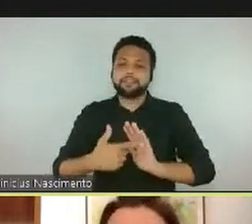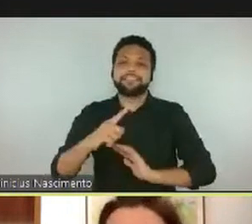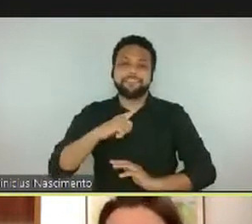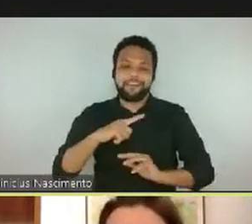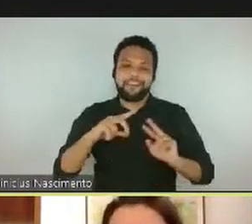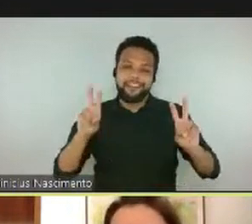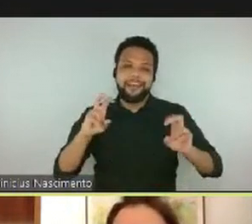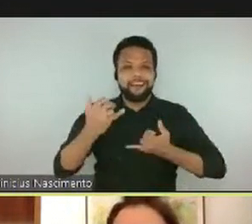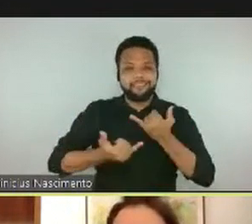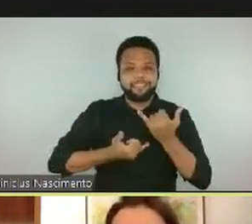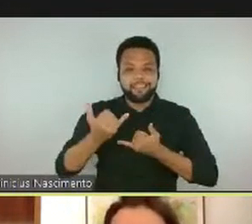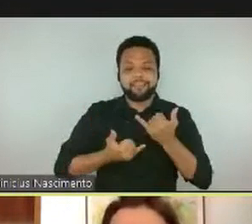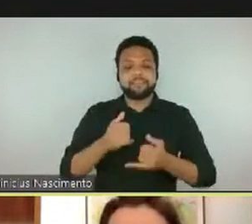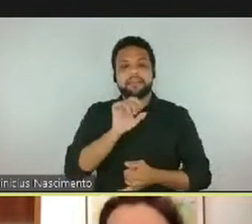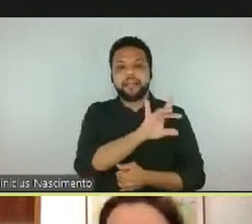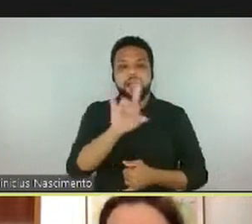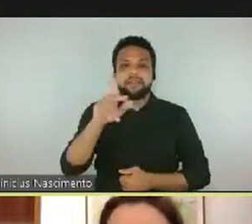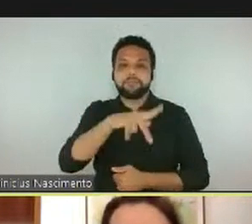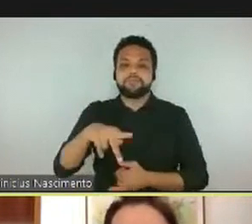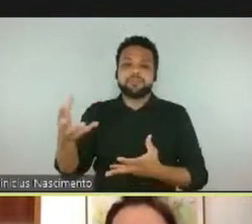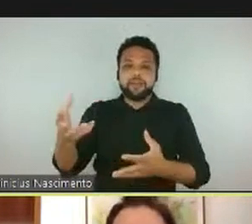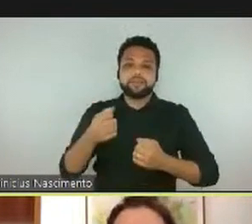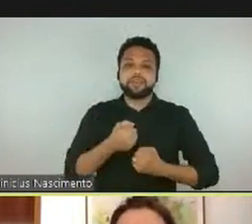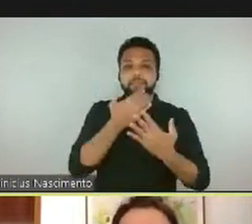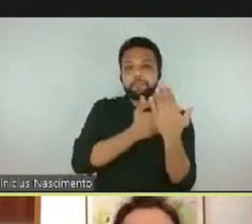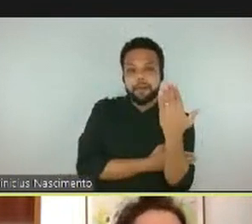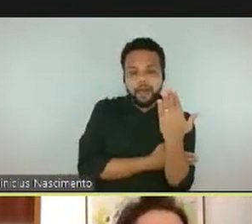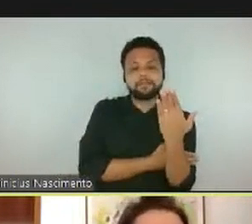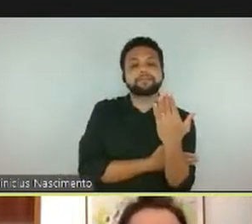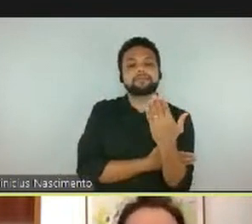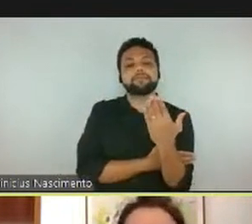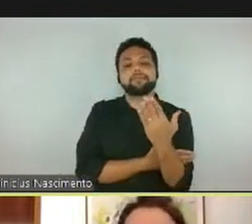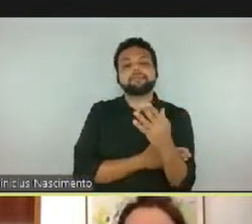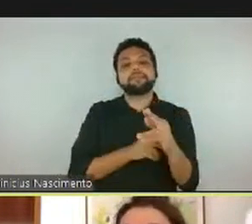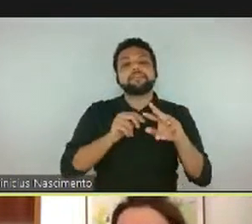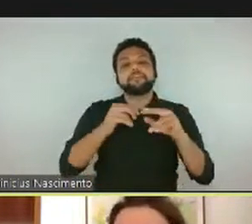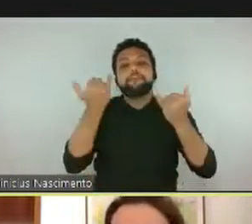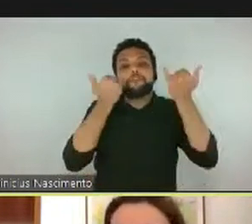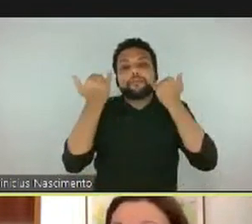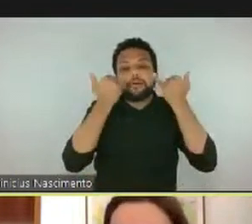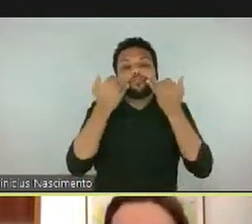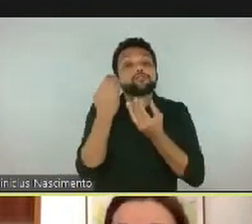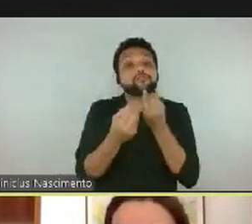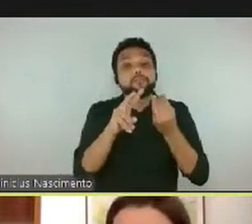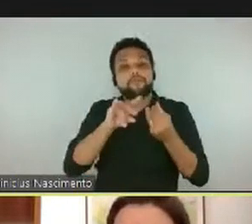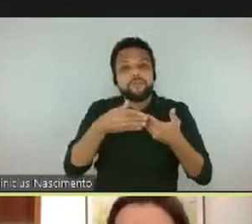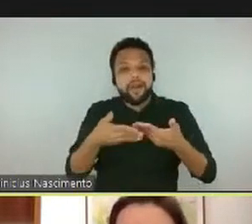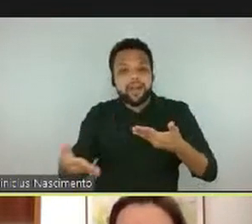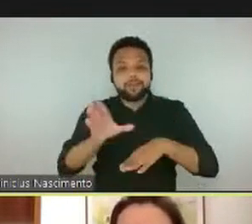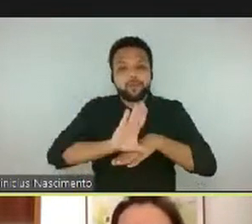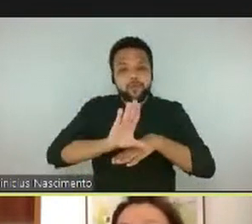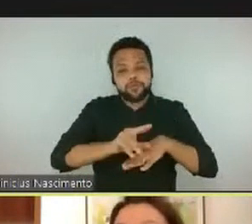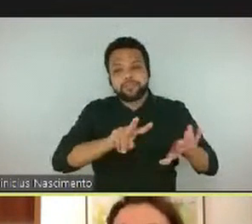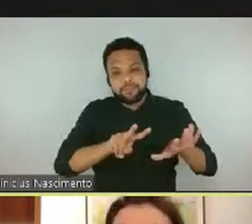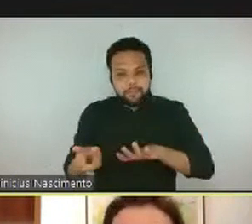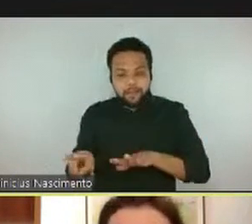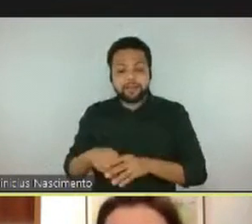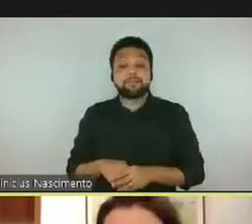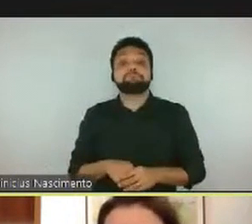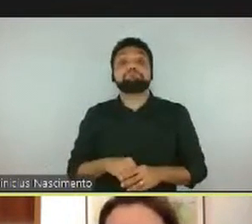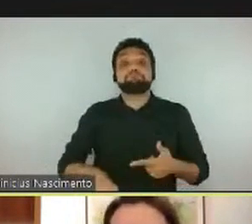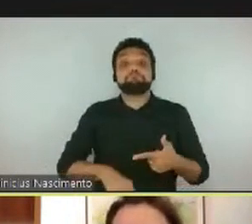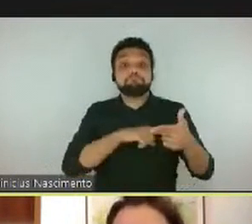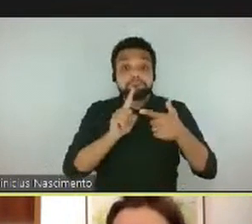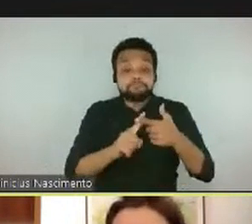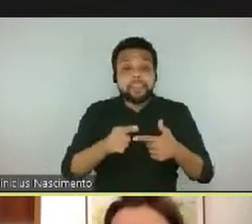recebem uma pasta com informações sobre a semana e eles veem dois documentários que introduzem as